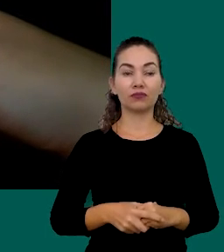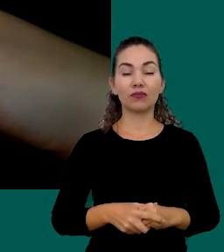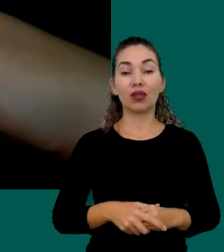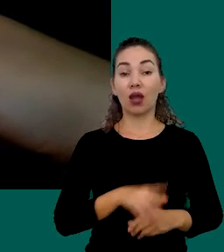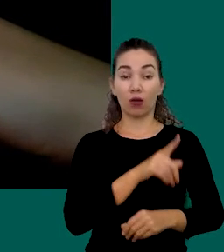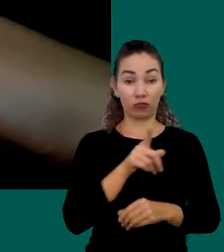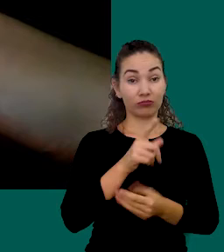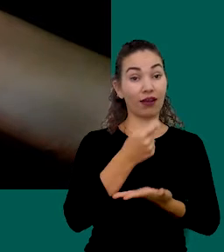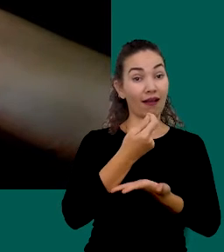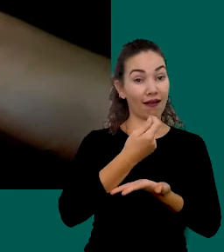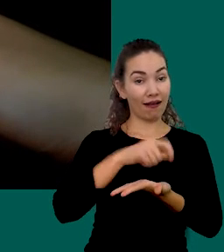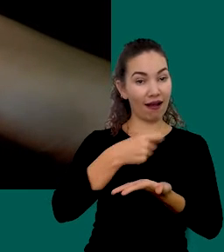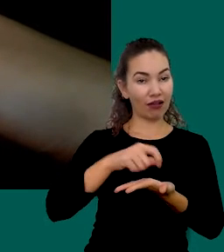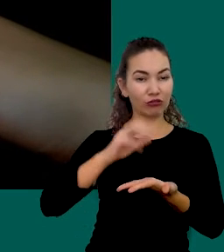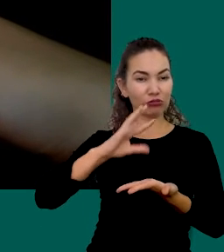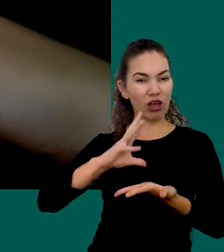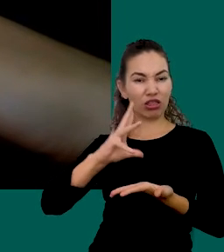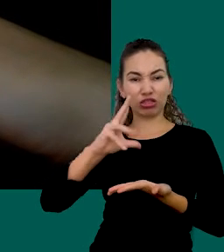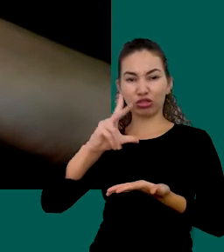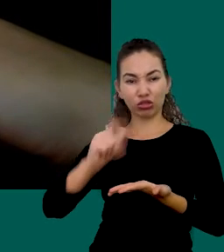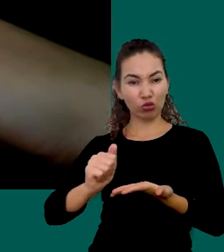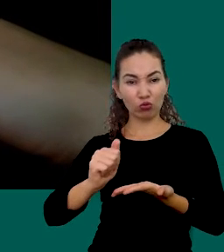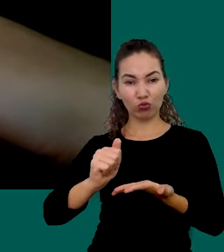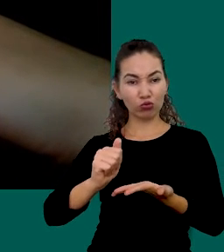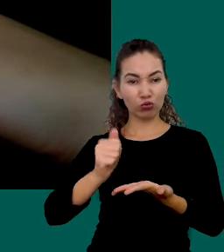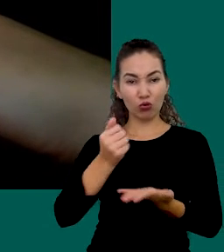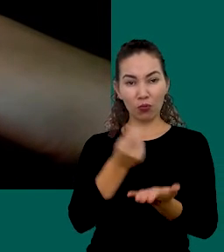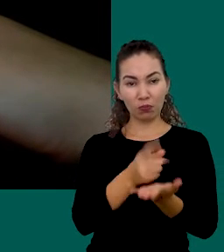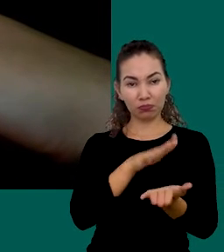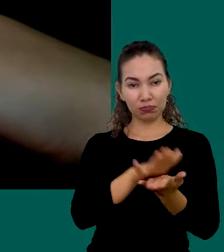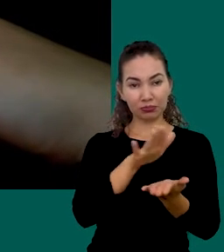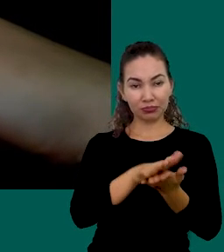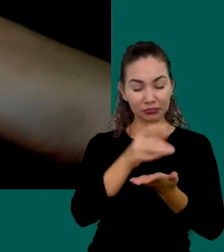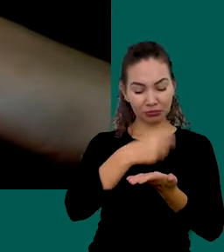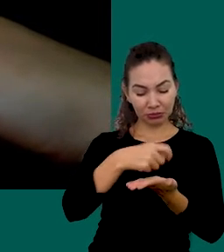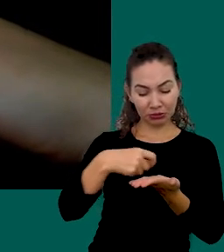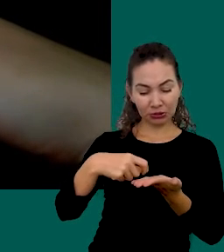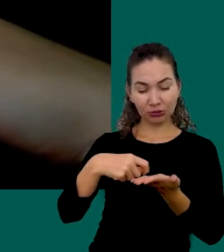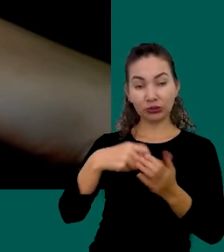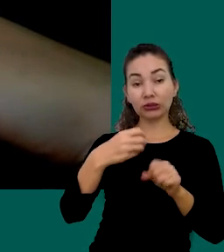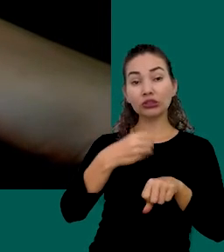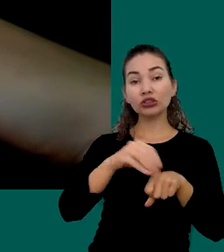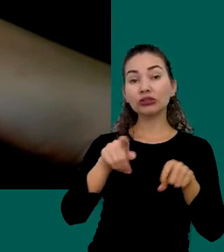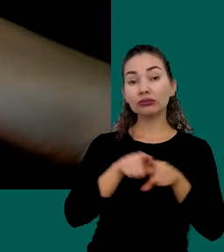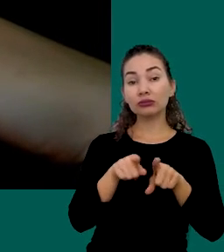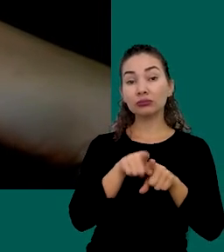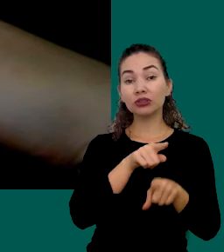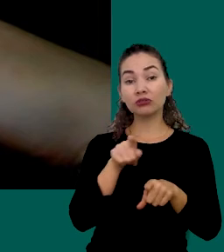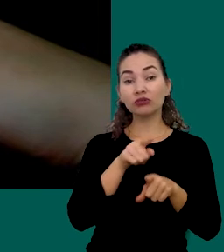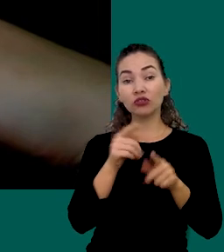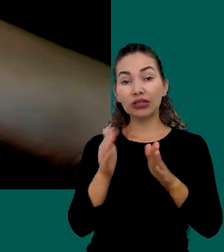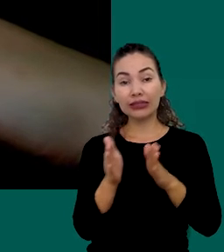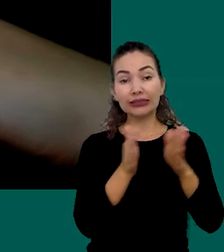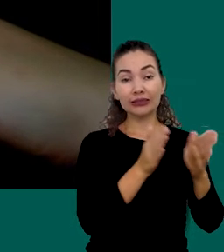Anotar Todas Essas Despesas O Recomendado É Que Você Separe Elas Em